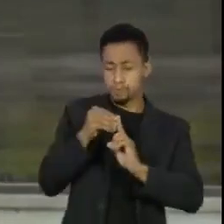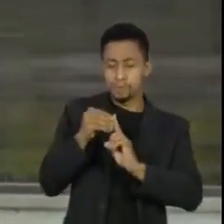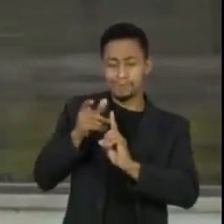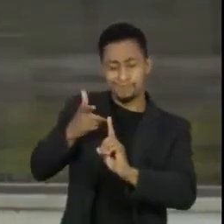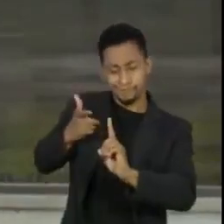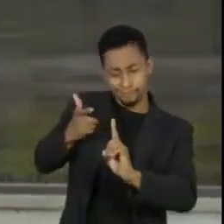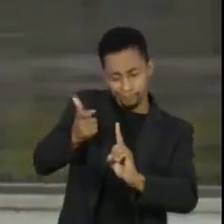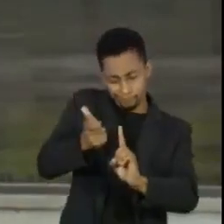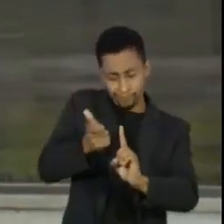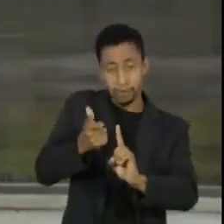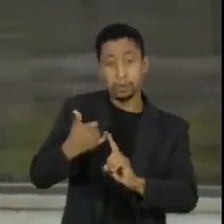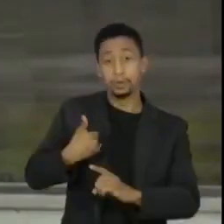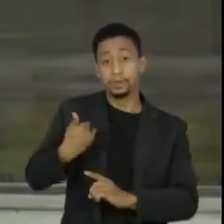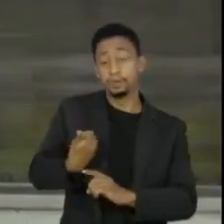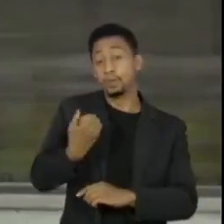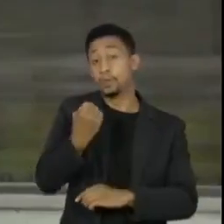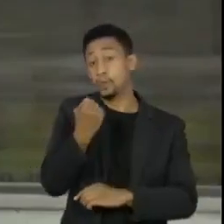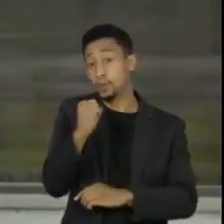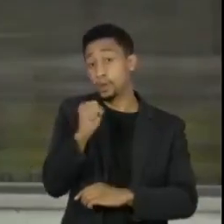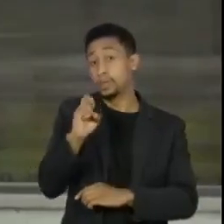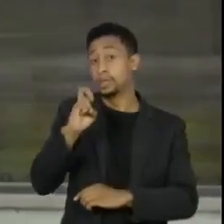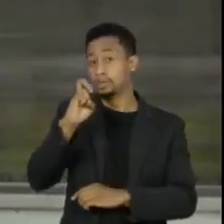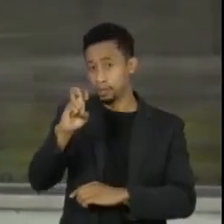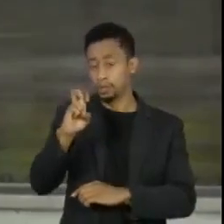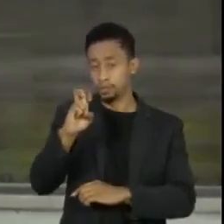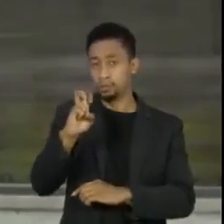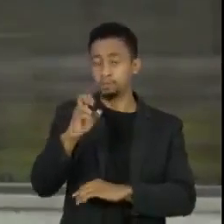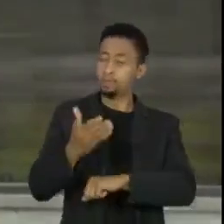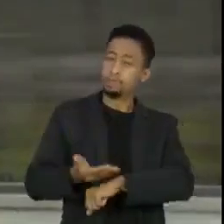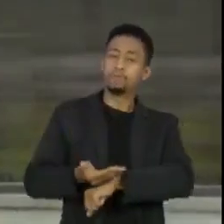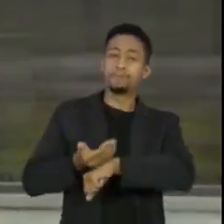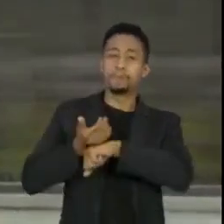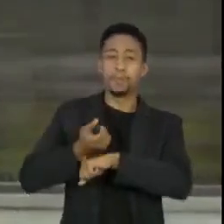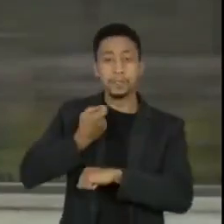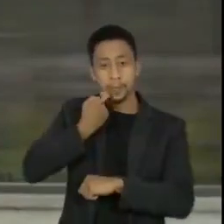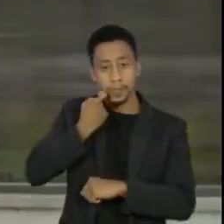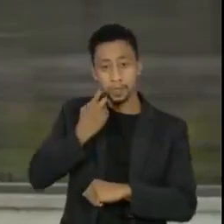para sexta-feira, 12 de fevereiro.